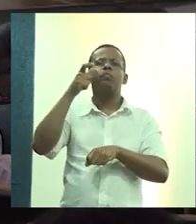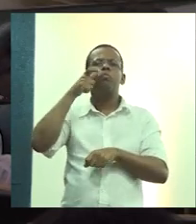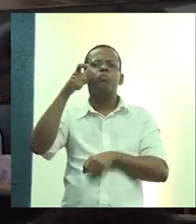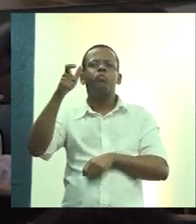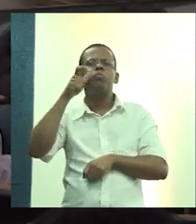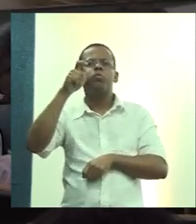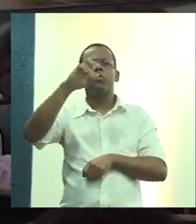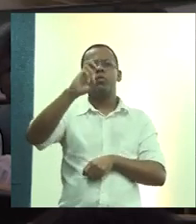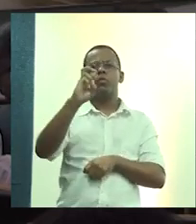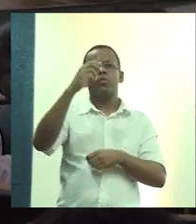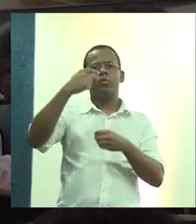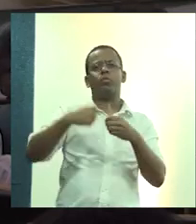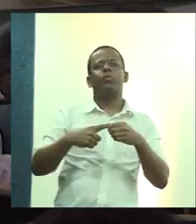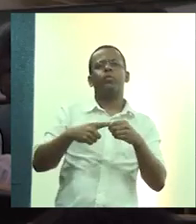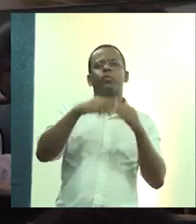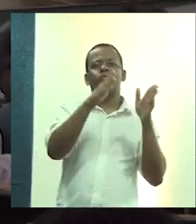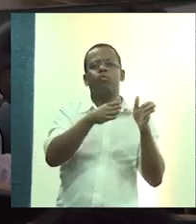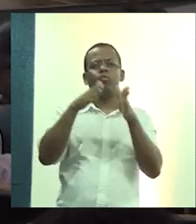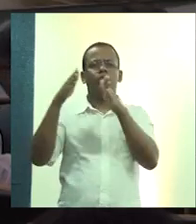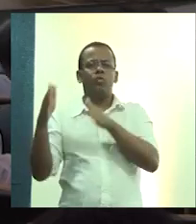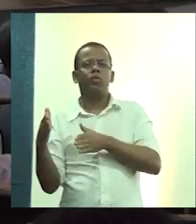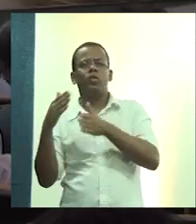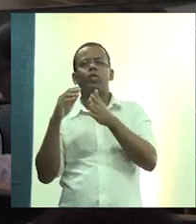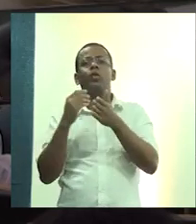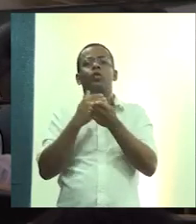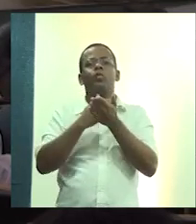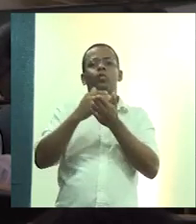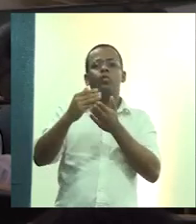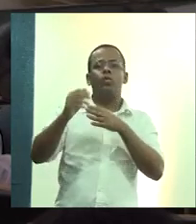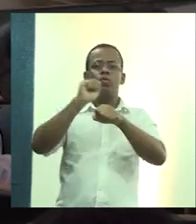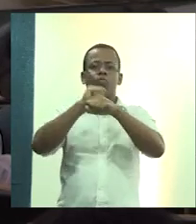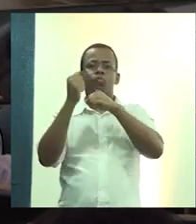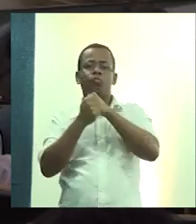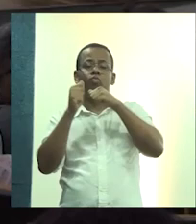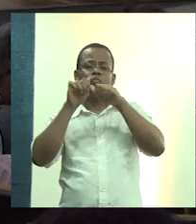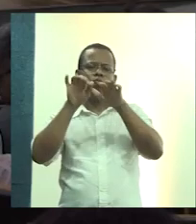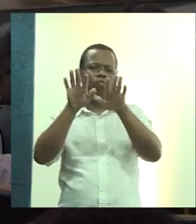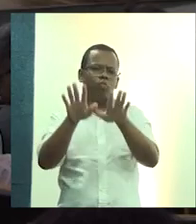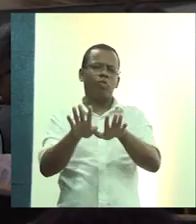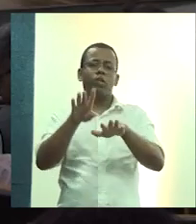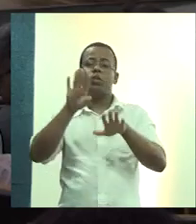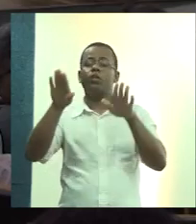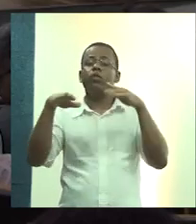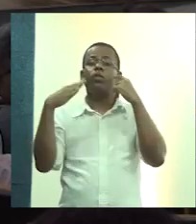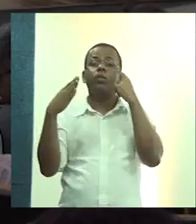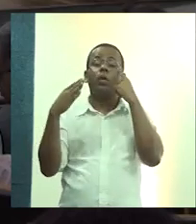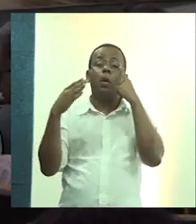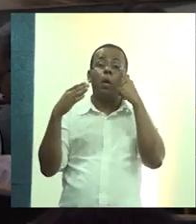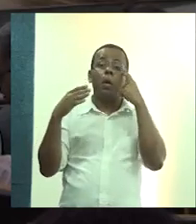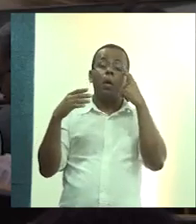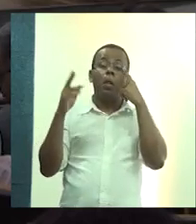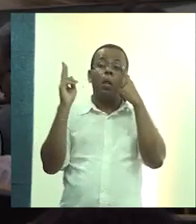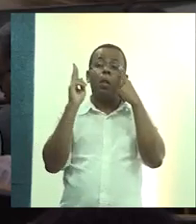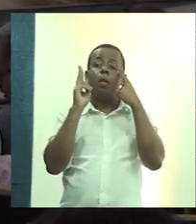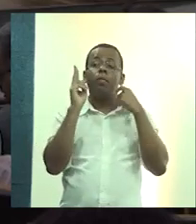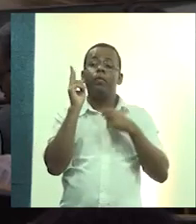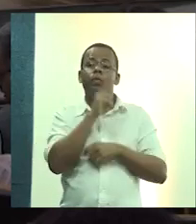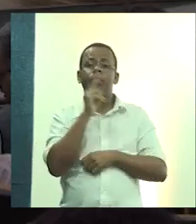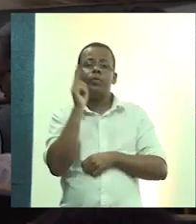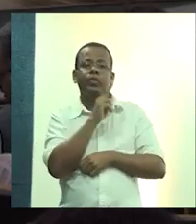etapa da pré-pandemia. Bom, aí caímos nessa questão da emergência sanitária.